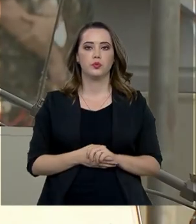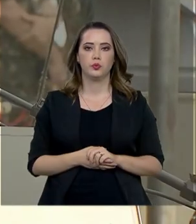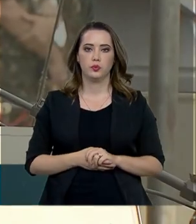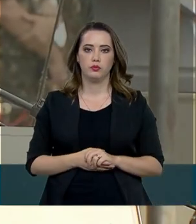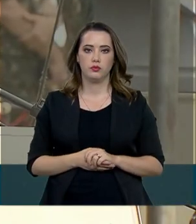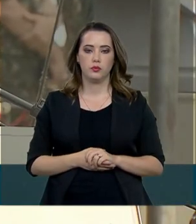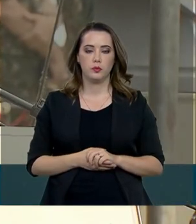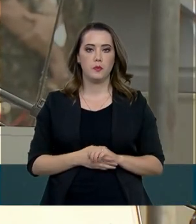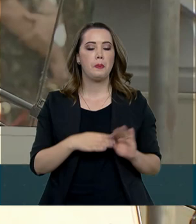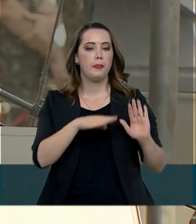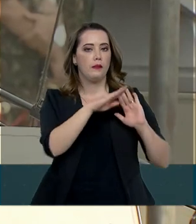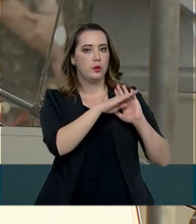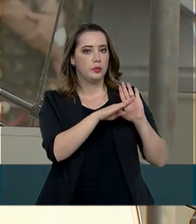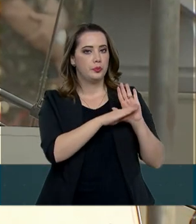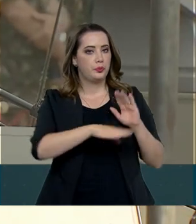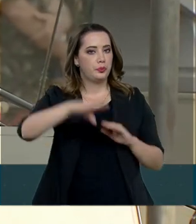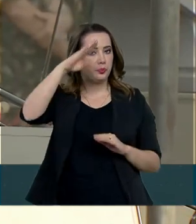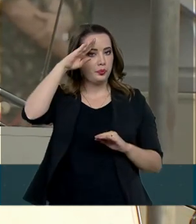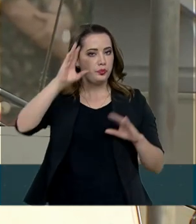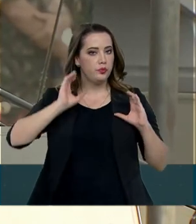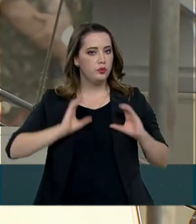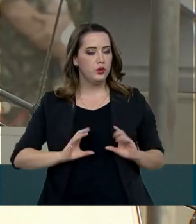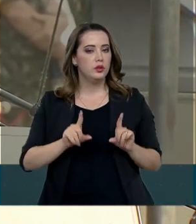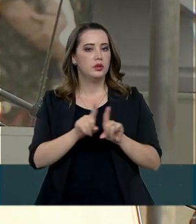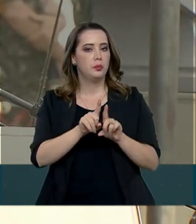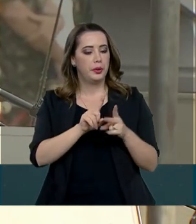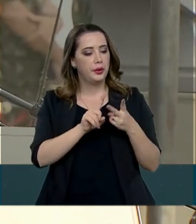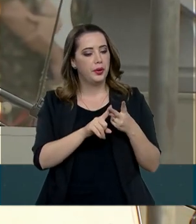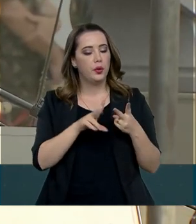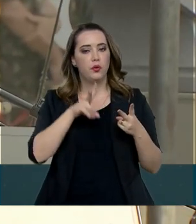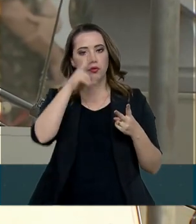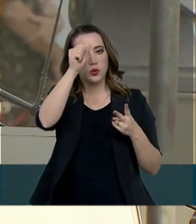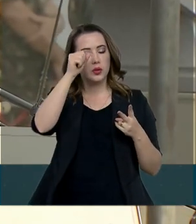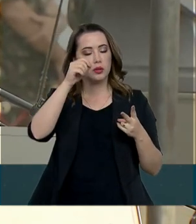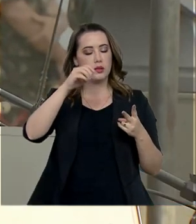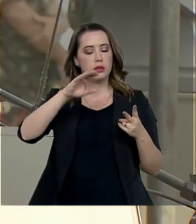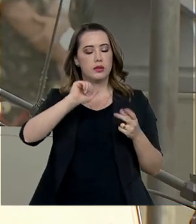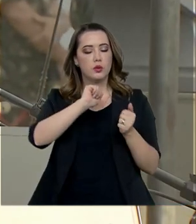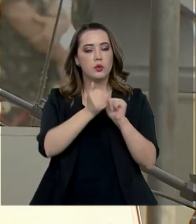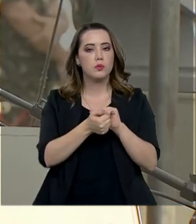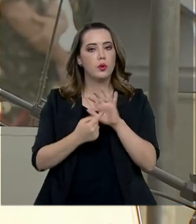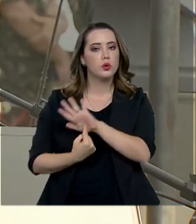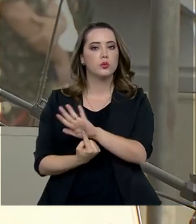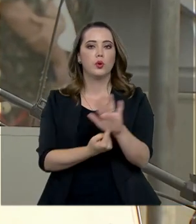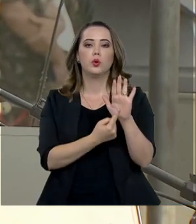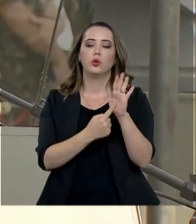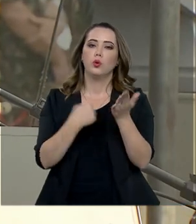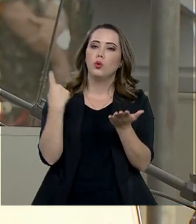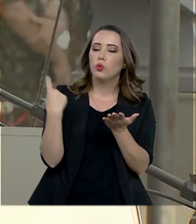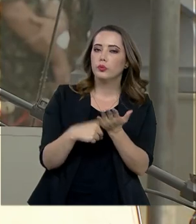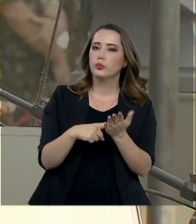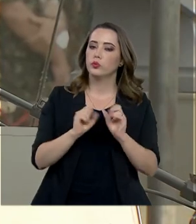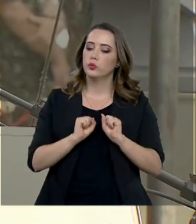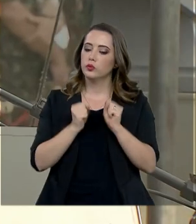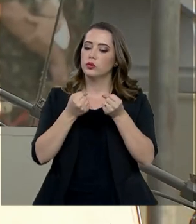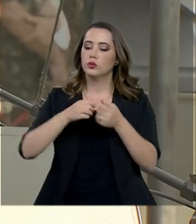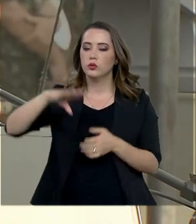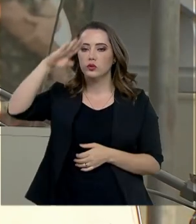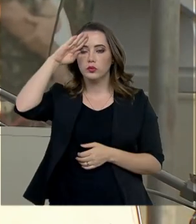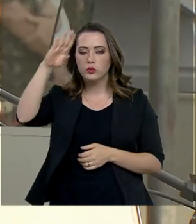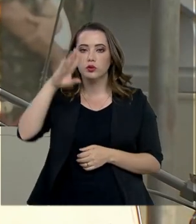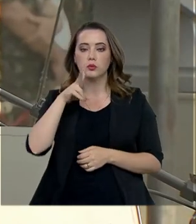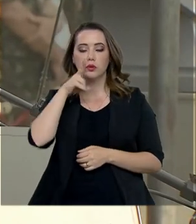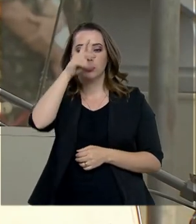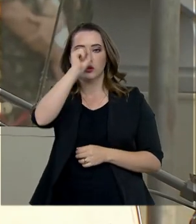Soldado Cidadão e o programa Força no Esporte mostram o compromisso do Ministério da Defesa e das Forças